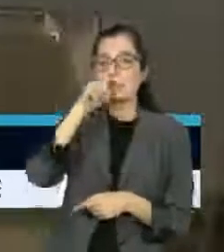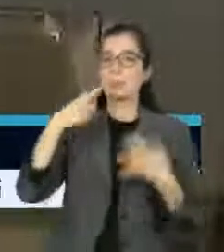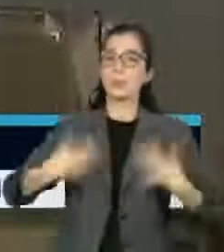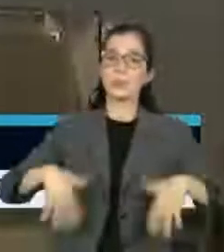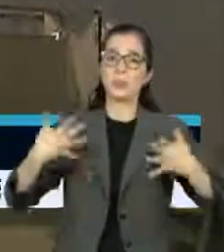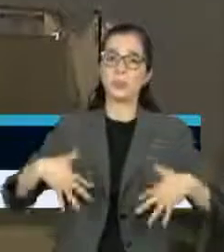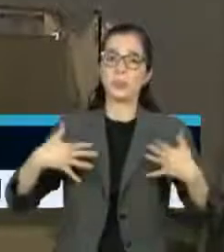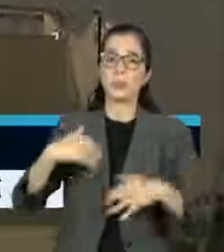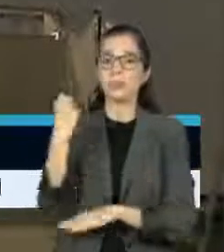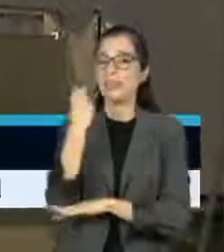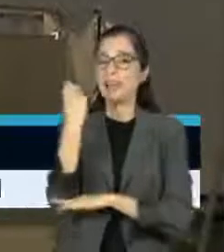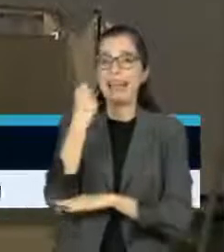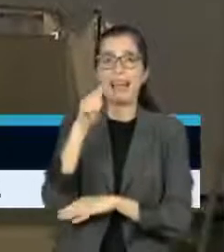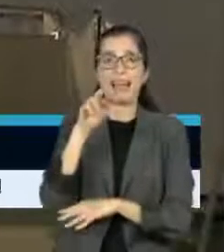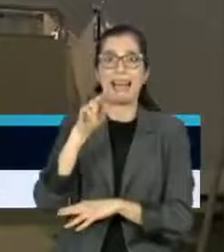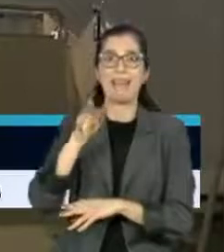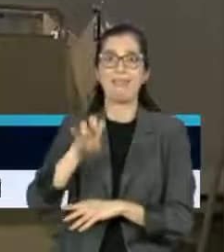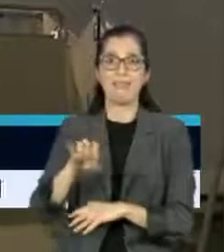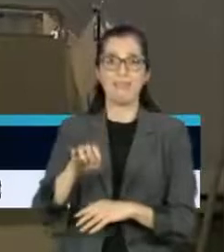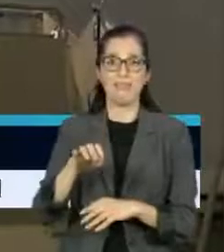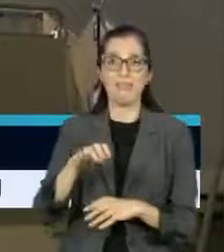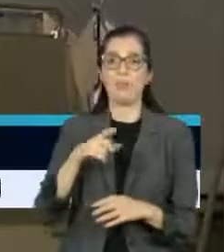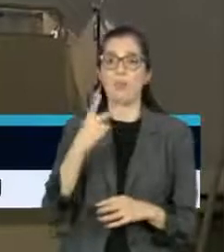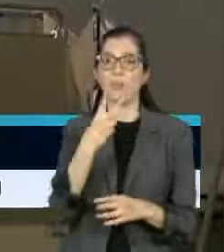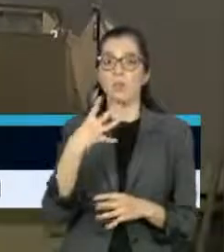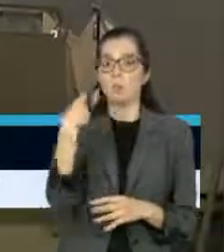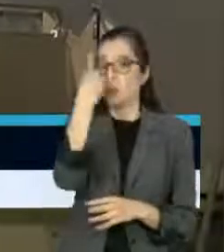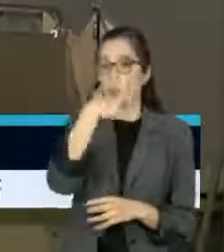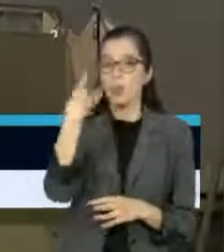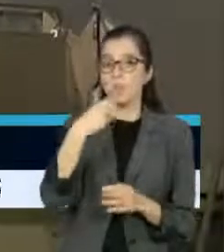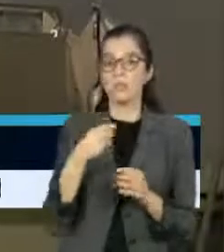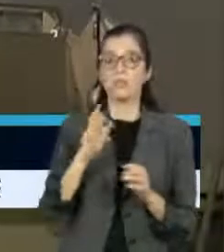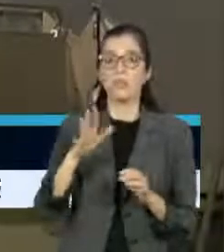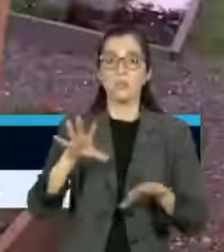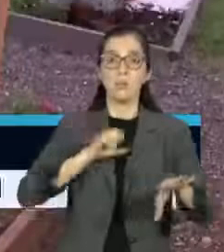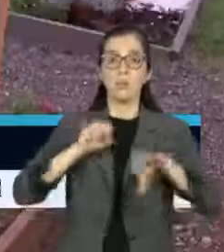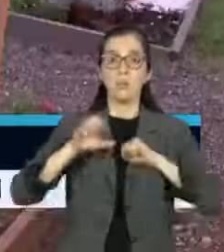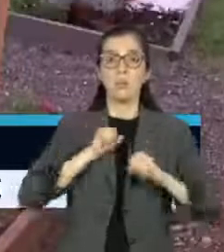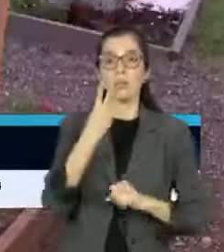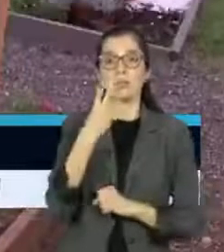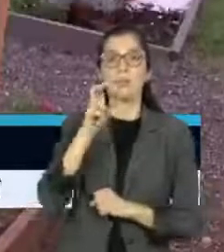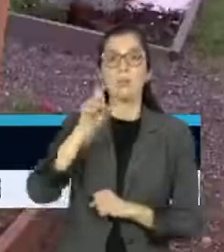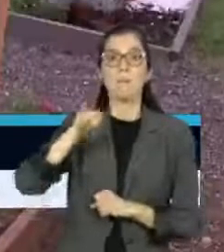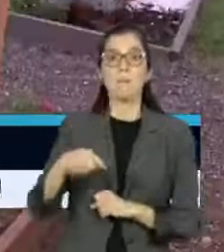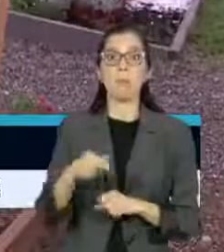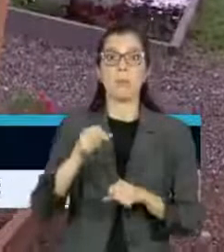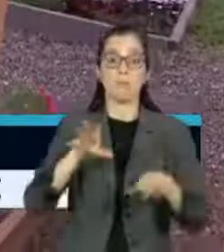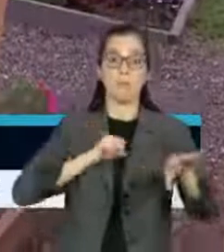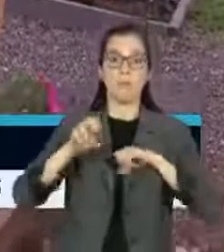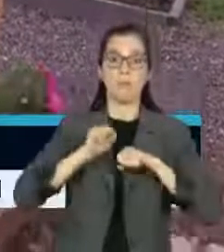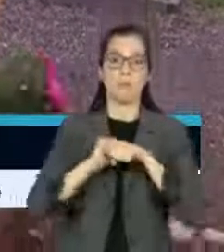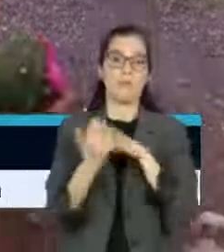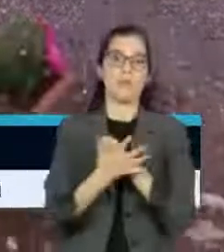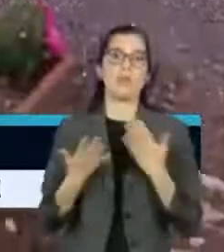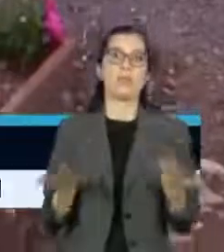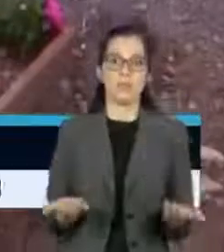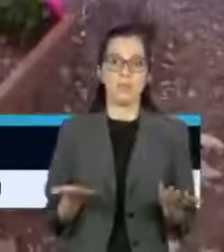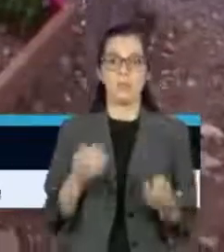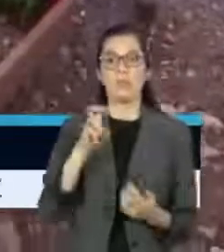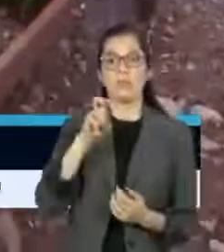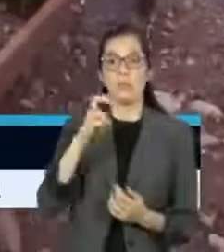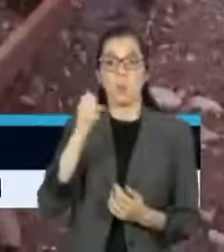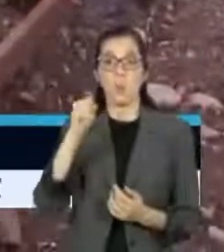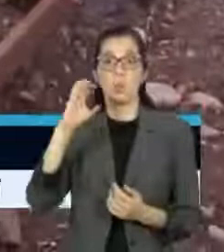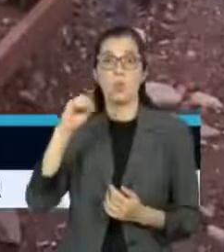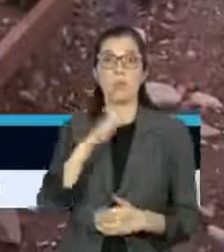Nas últimas 24 horas, o país registrou mais de 35 mil casos da doença e 580 óbitos, maior